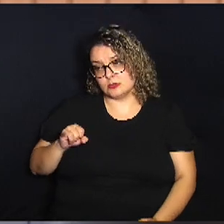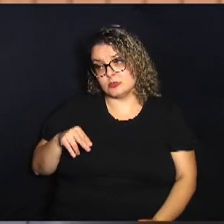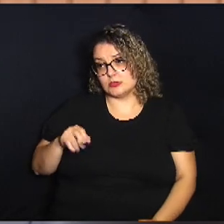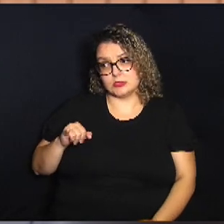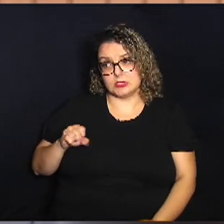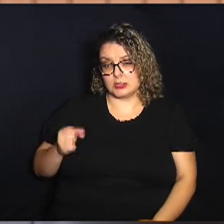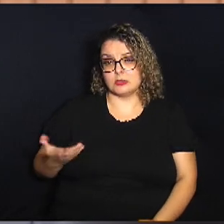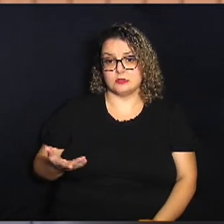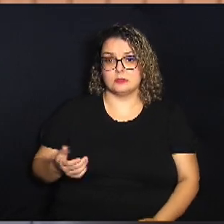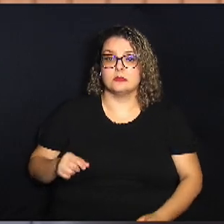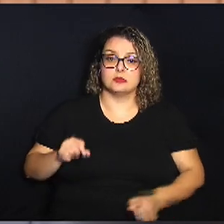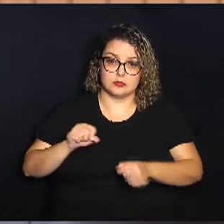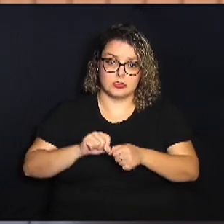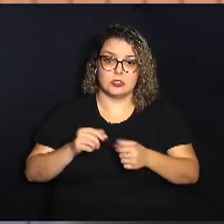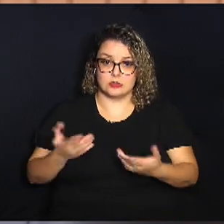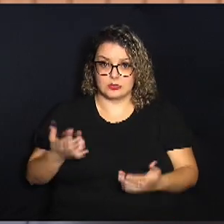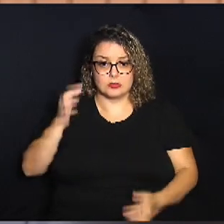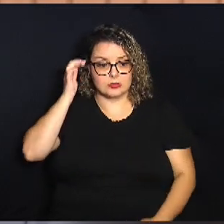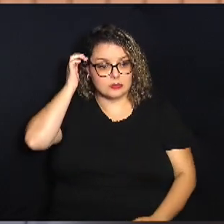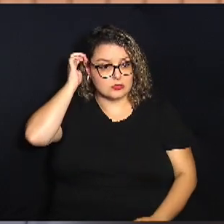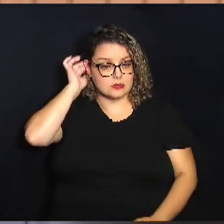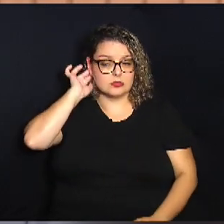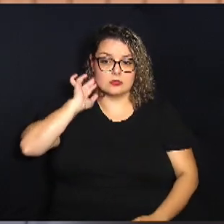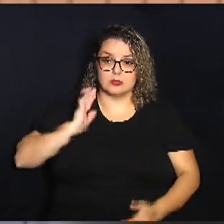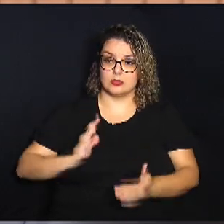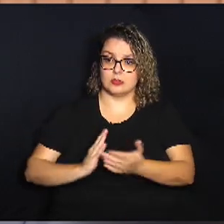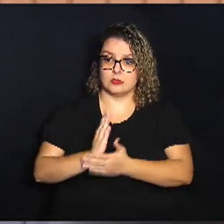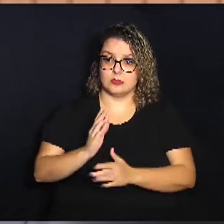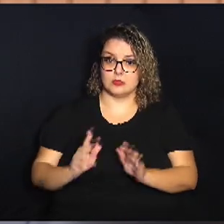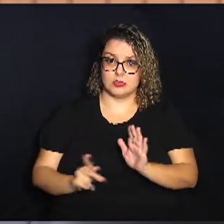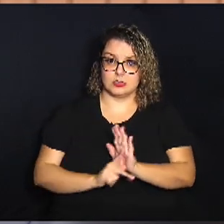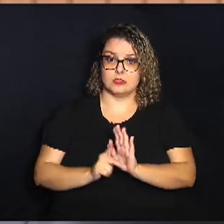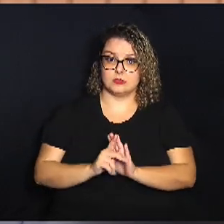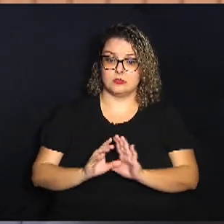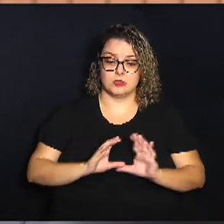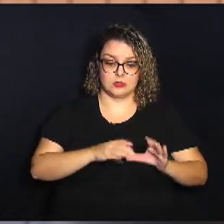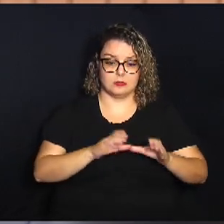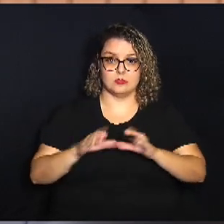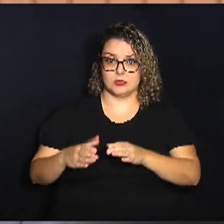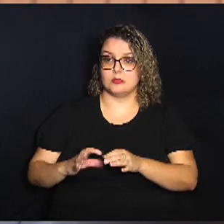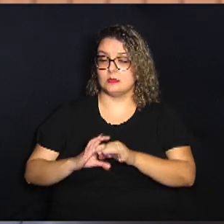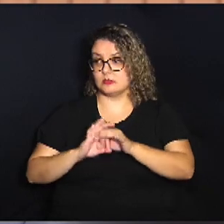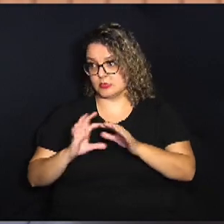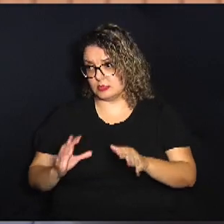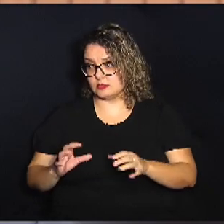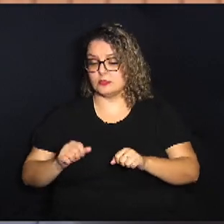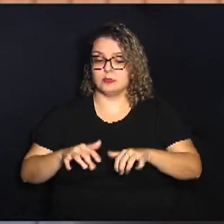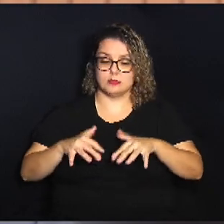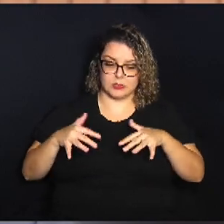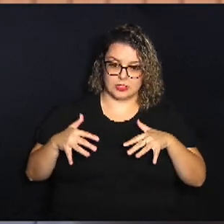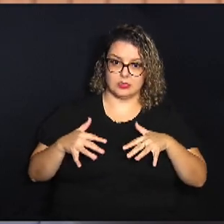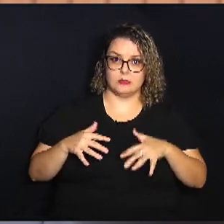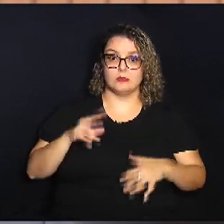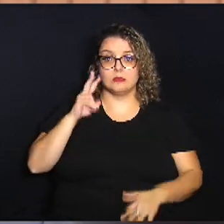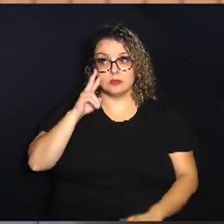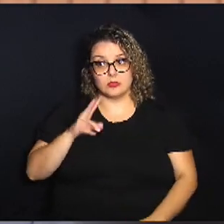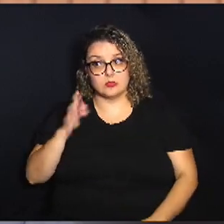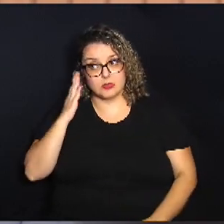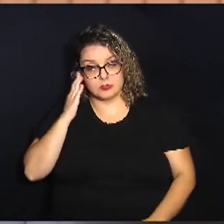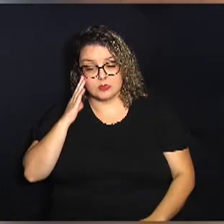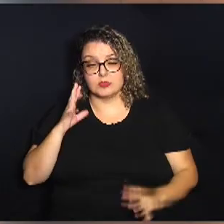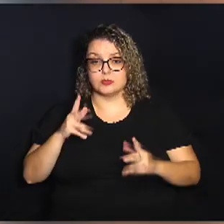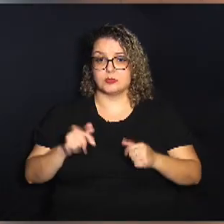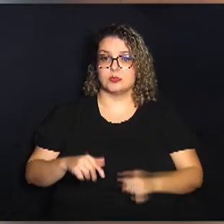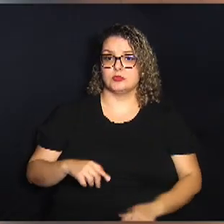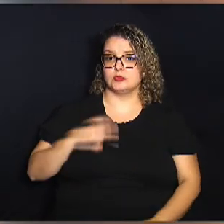fizemos aí a aprovação desse projeto pelas comissões e vamos deliberar agora para o plenário para ver o entendimento de todos os